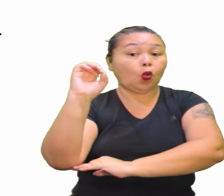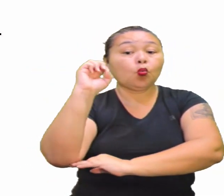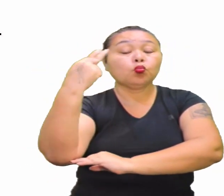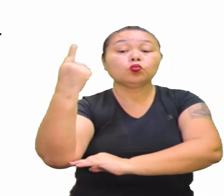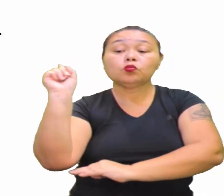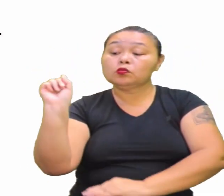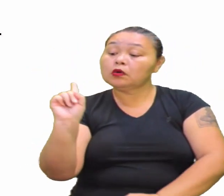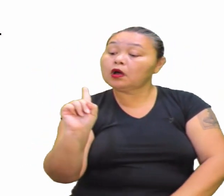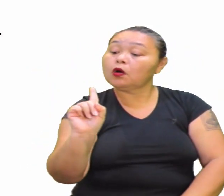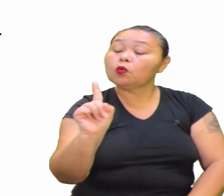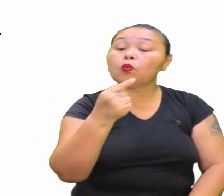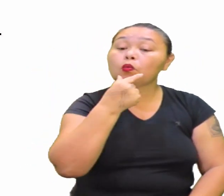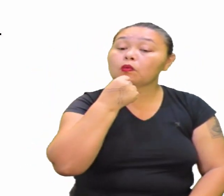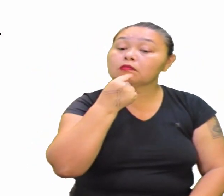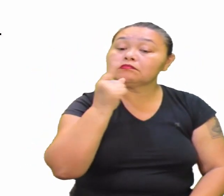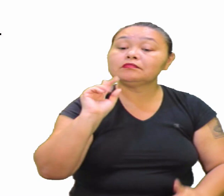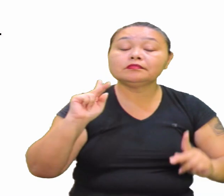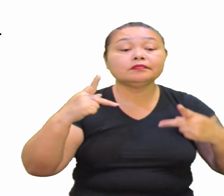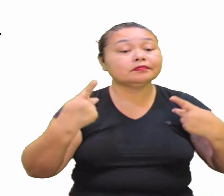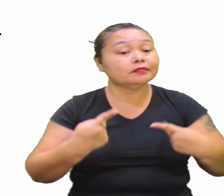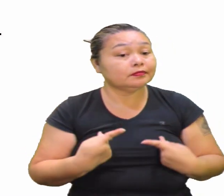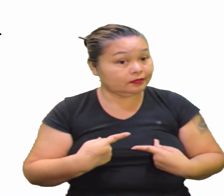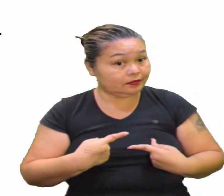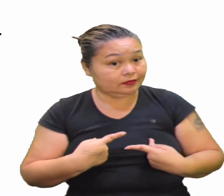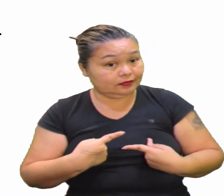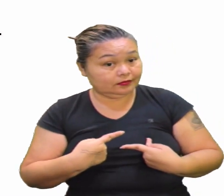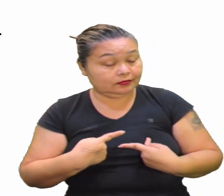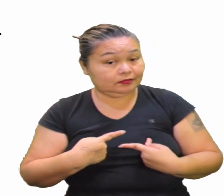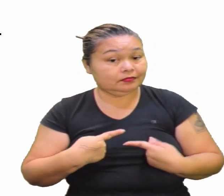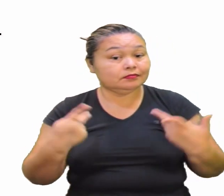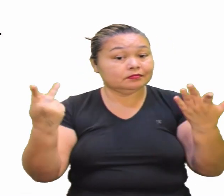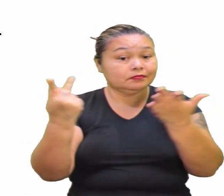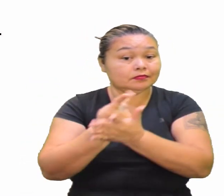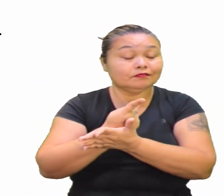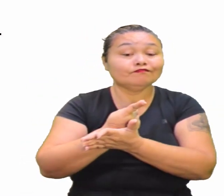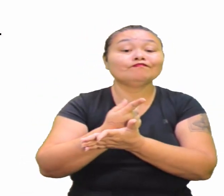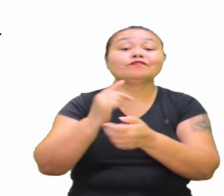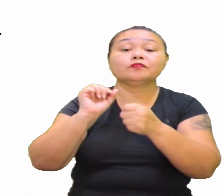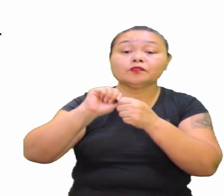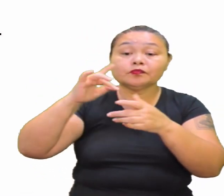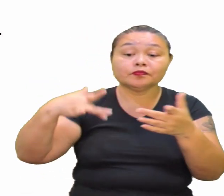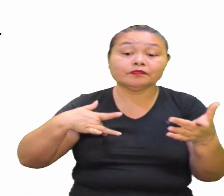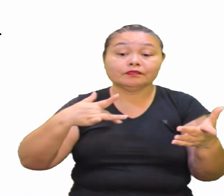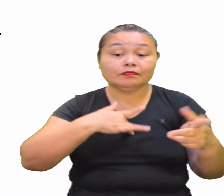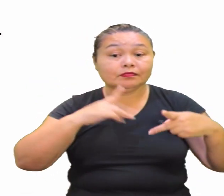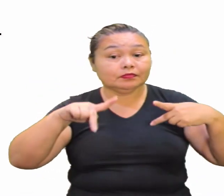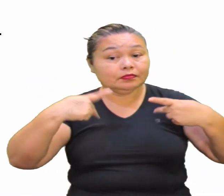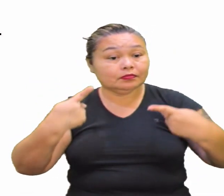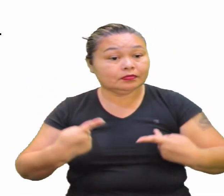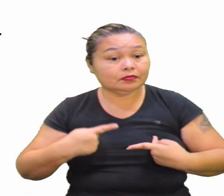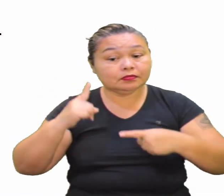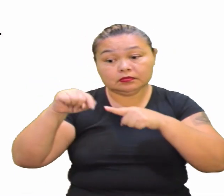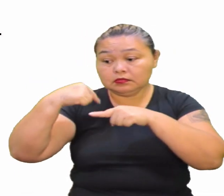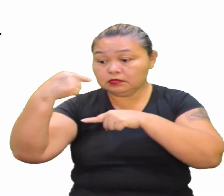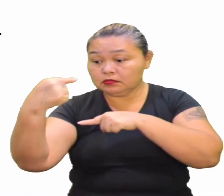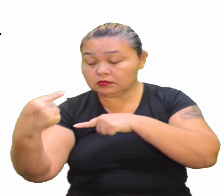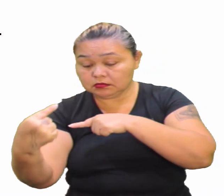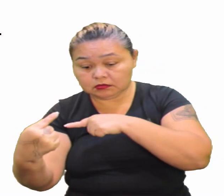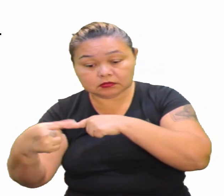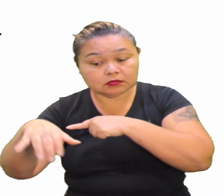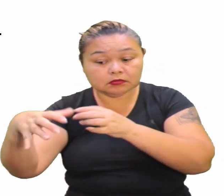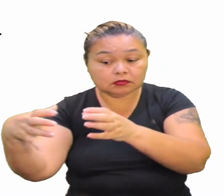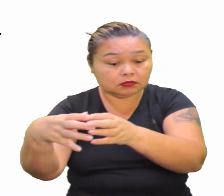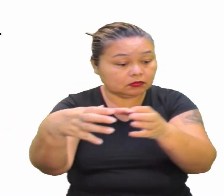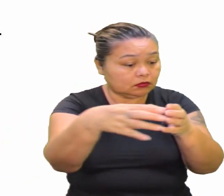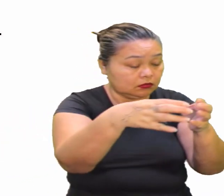por ação humana Antrópica Ocasionando danos À saúde humana E aos demais seres vivos